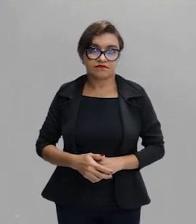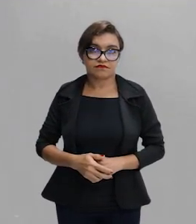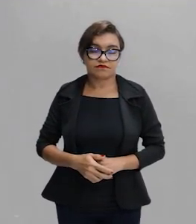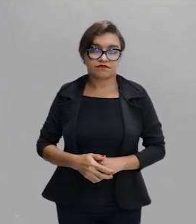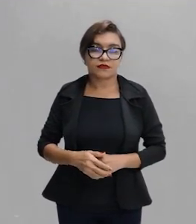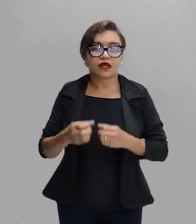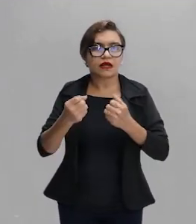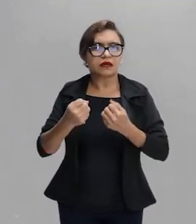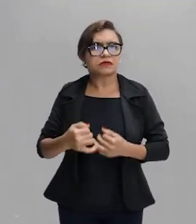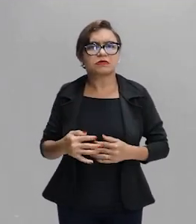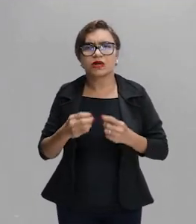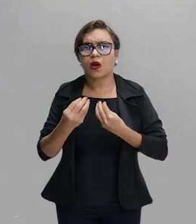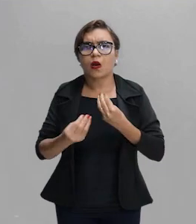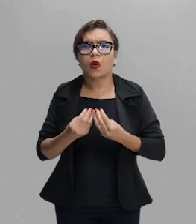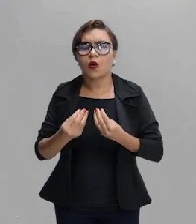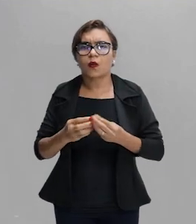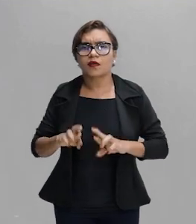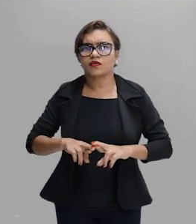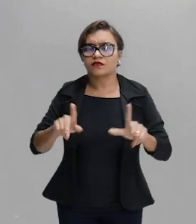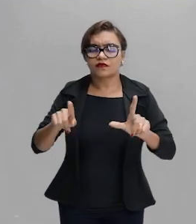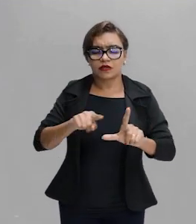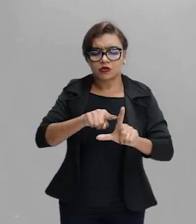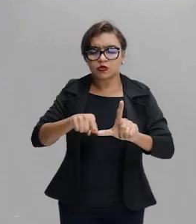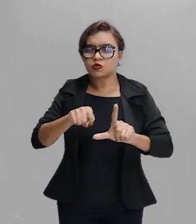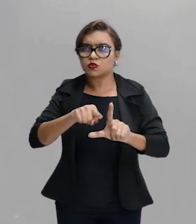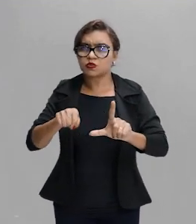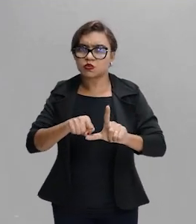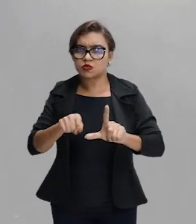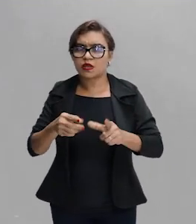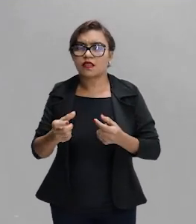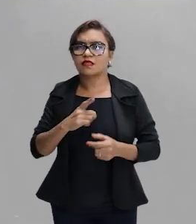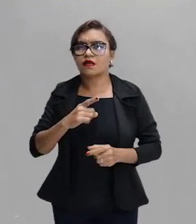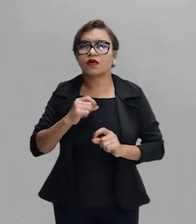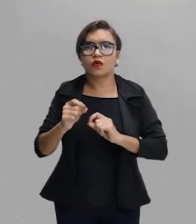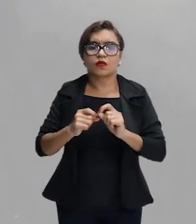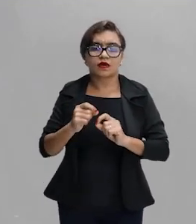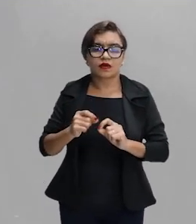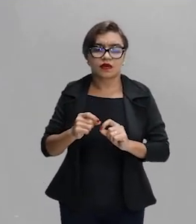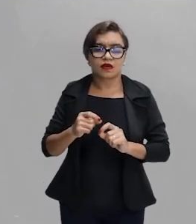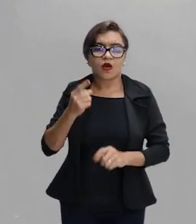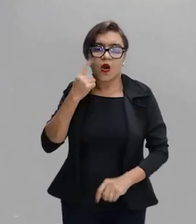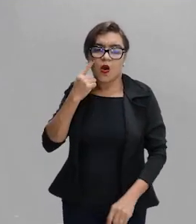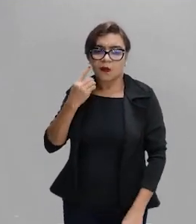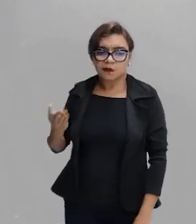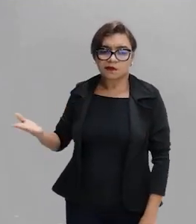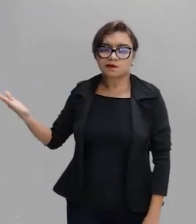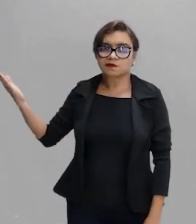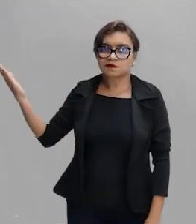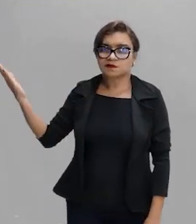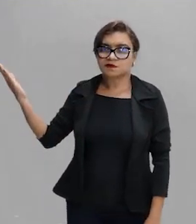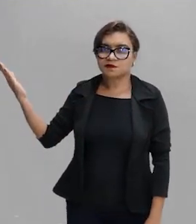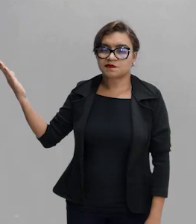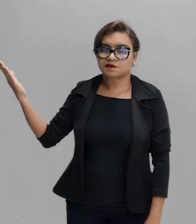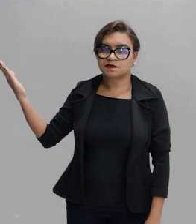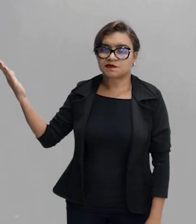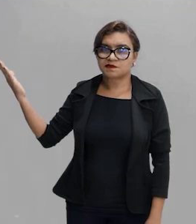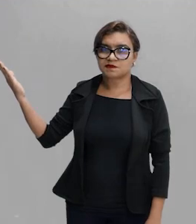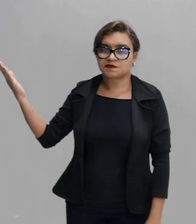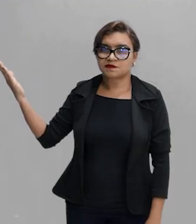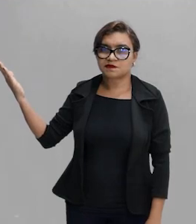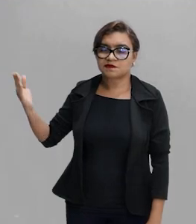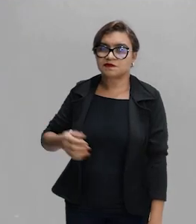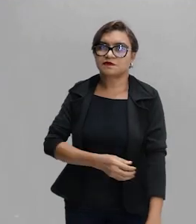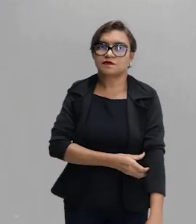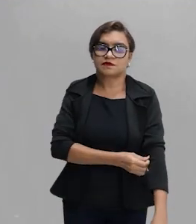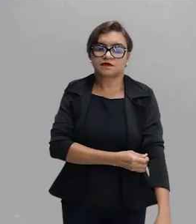ângulos aí agora atribuindo a função seno o seno de menos R vai ser o cateto oposto